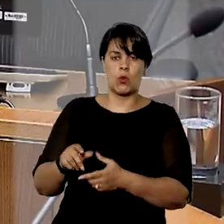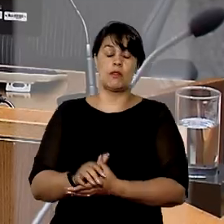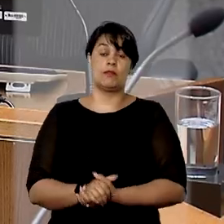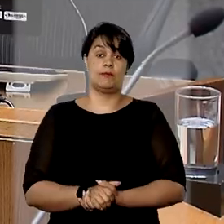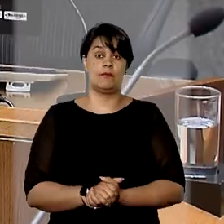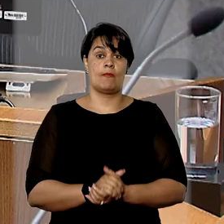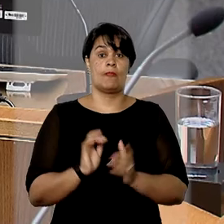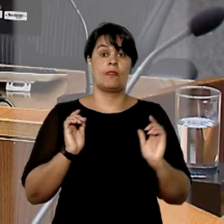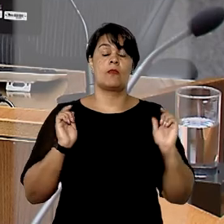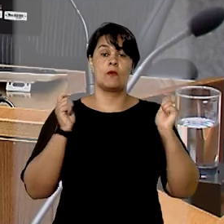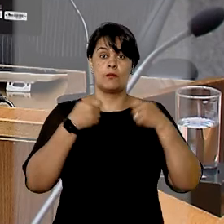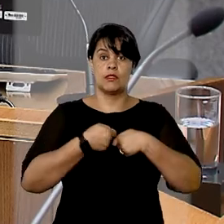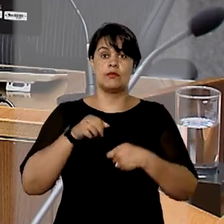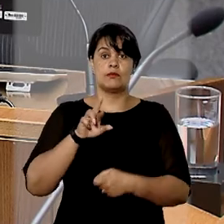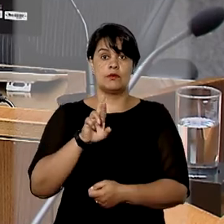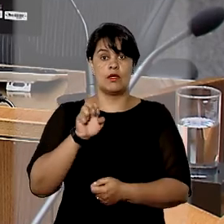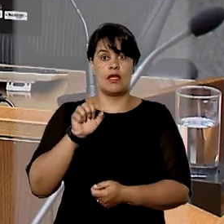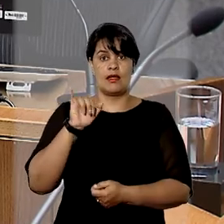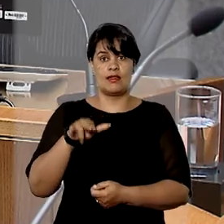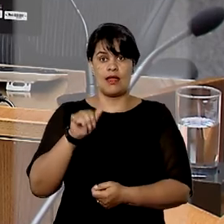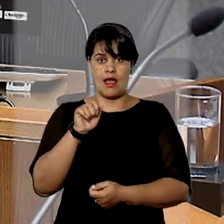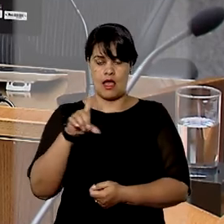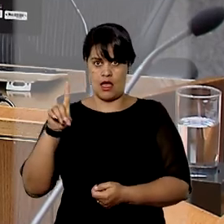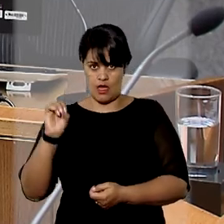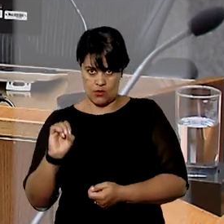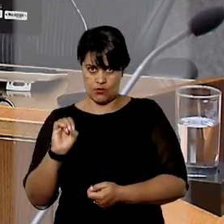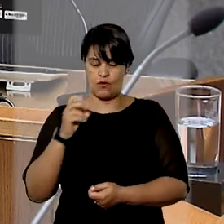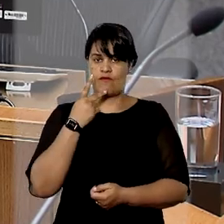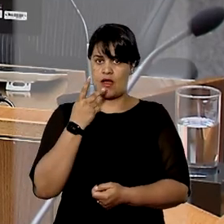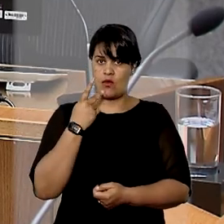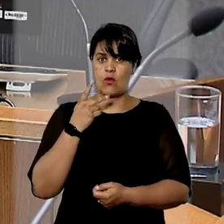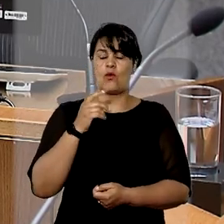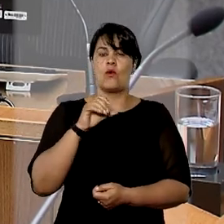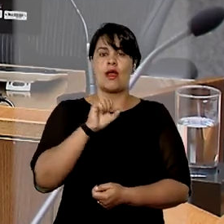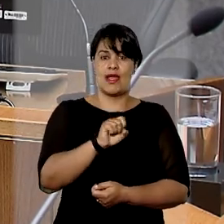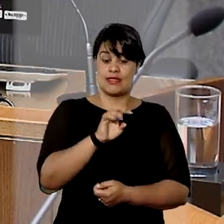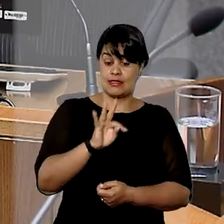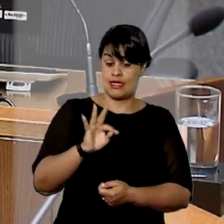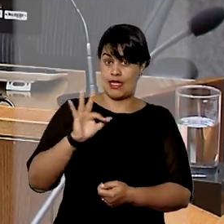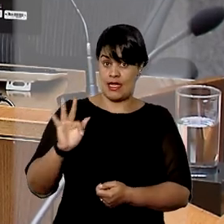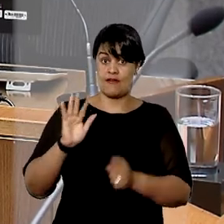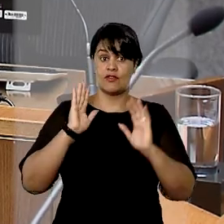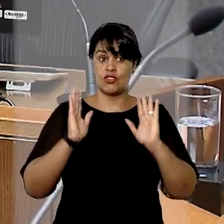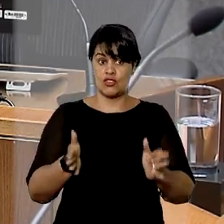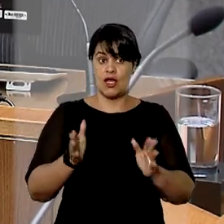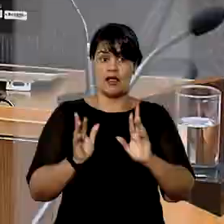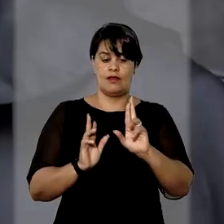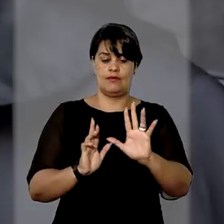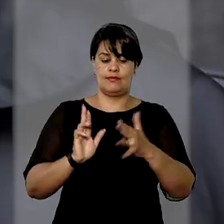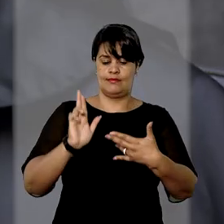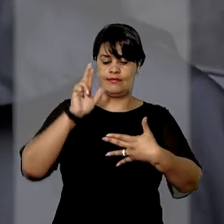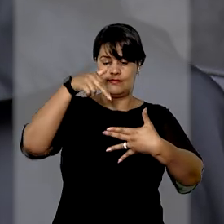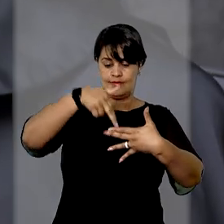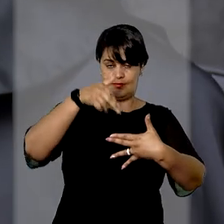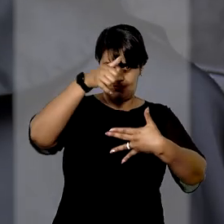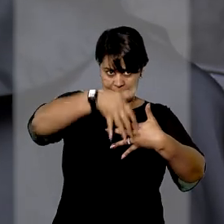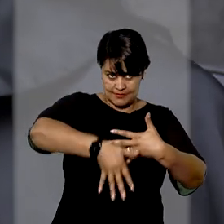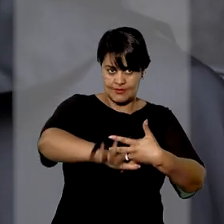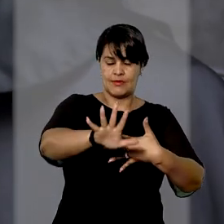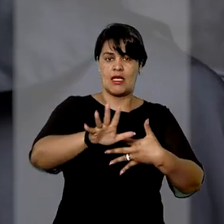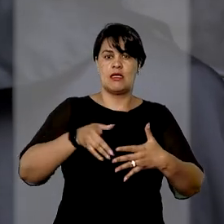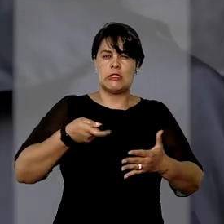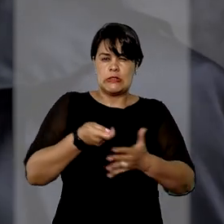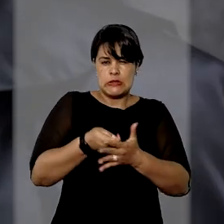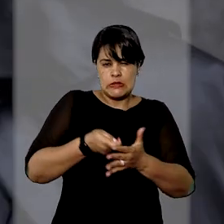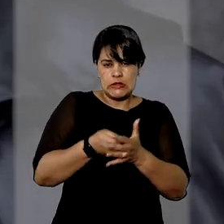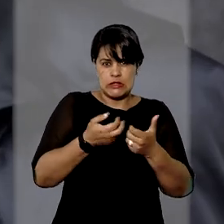Na decisão, o ministro Reinaldo Soares da Fonseca lembrou que o Supremo Tribunal Federal definiu em repercussão geral que o ingresso forçado em